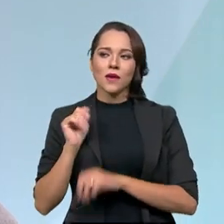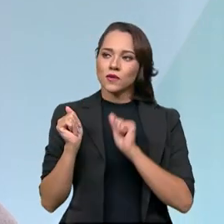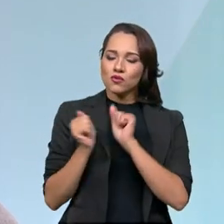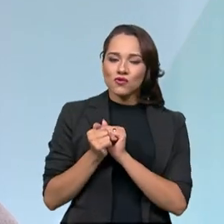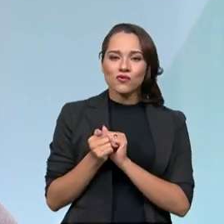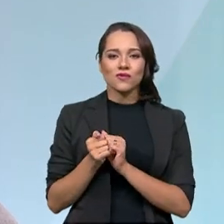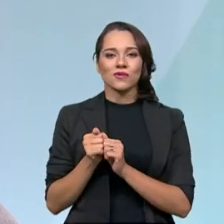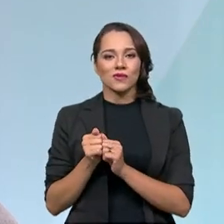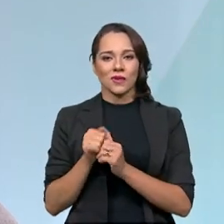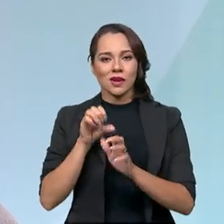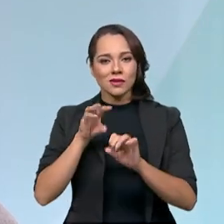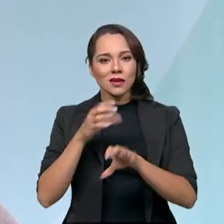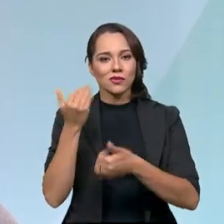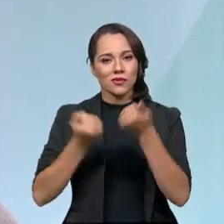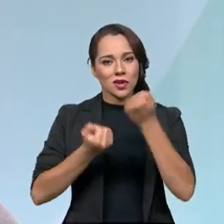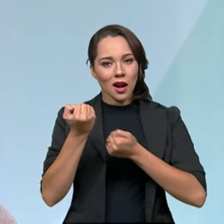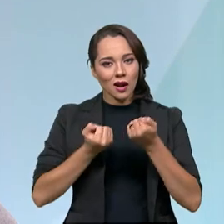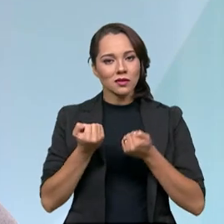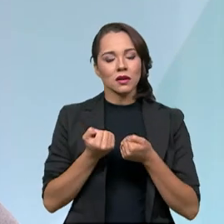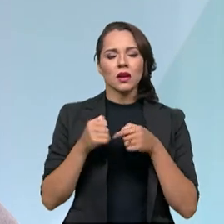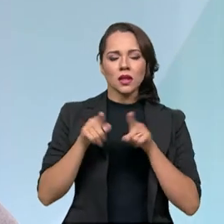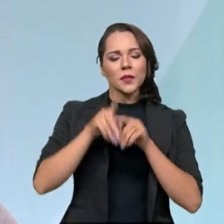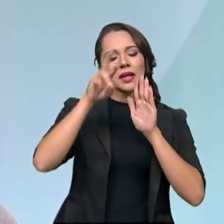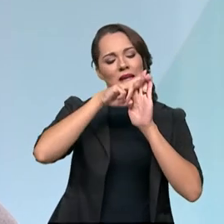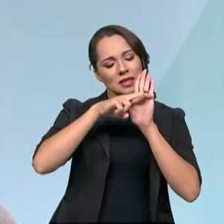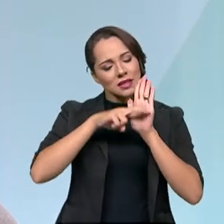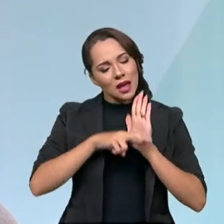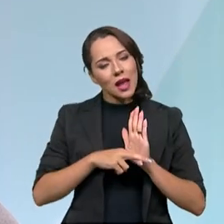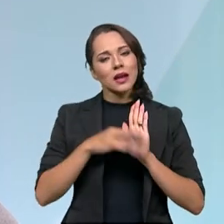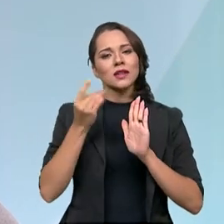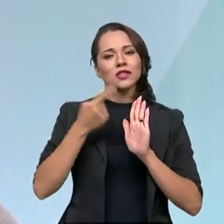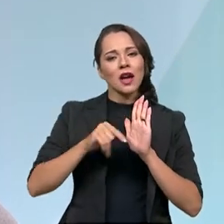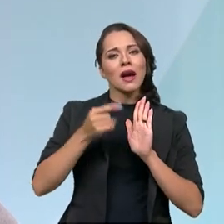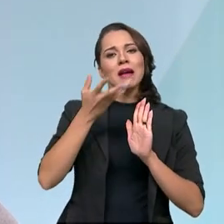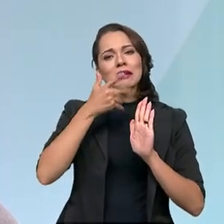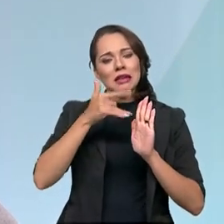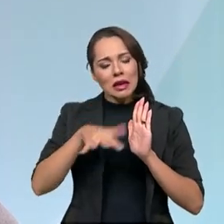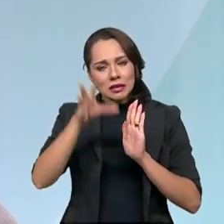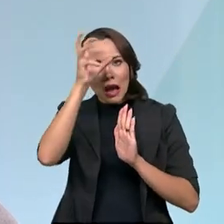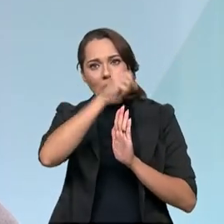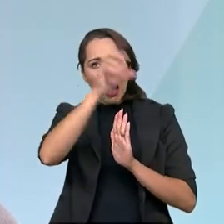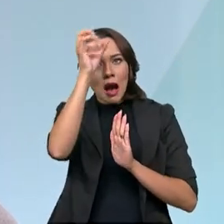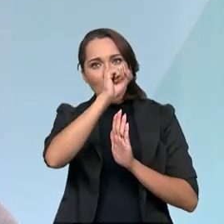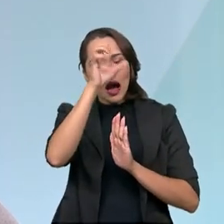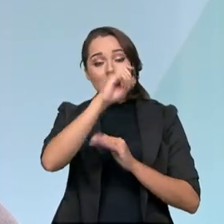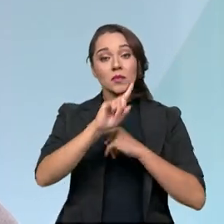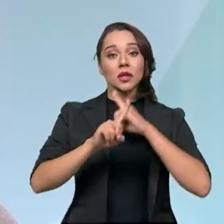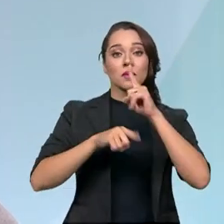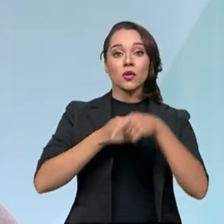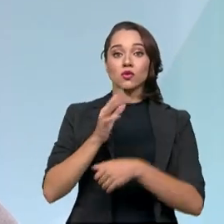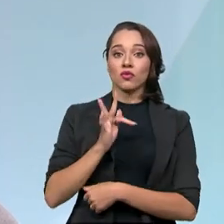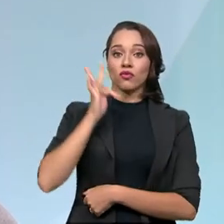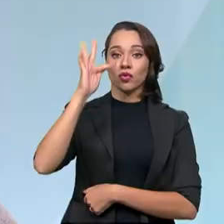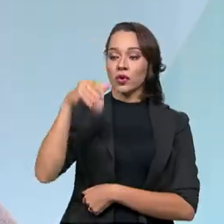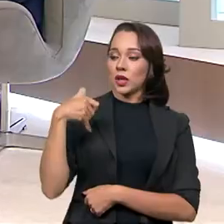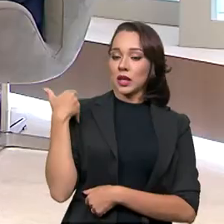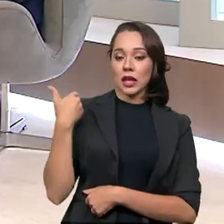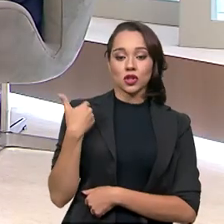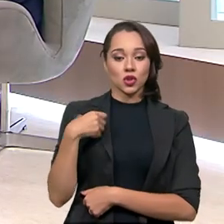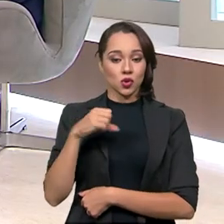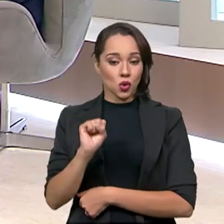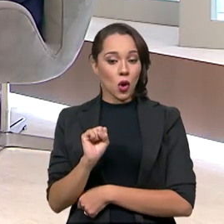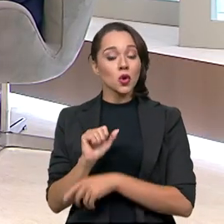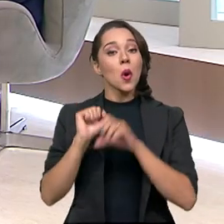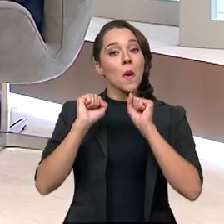aí esses valores, essas regras sendo incutidas nas crianças desde cedo para quando chegarem lá aos 18 anos,